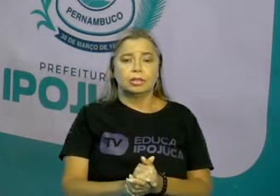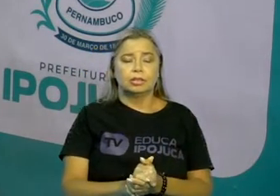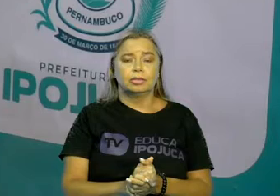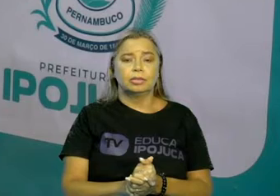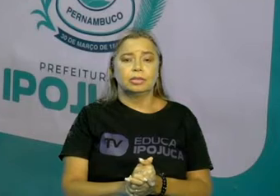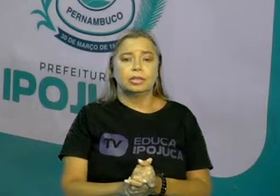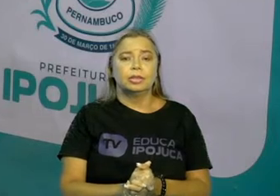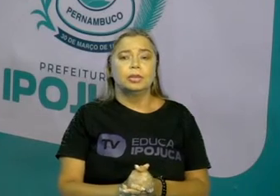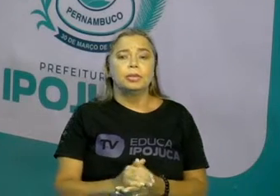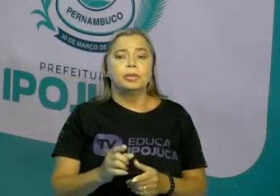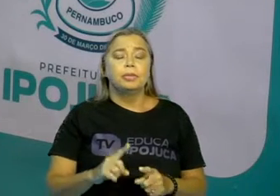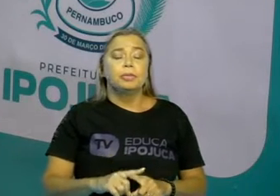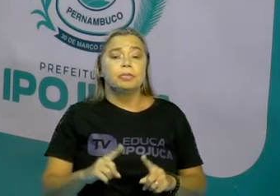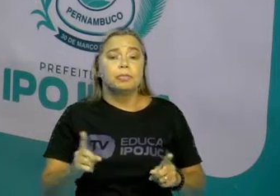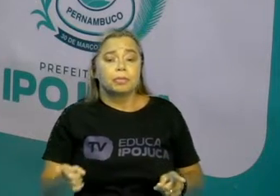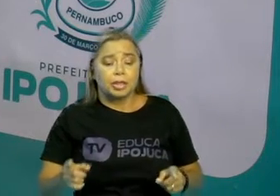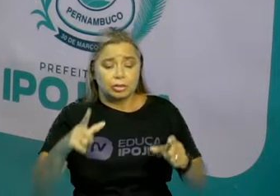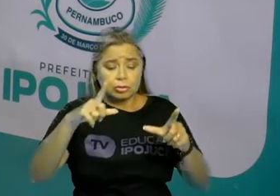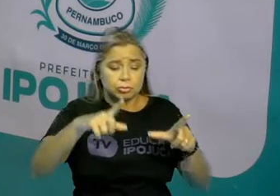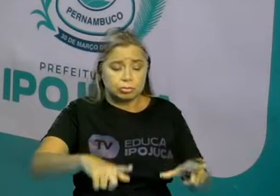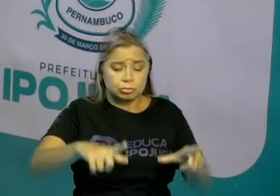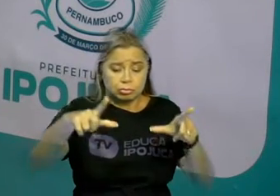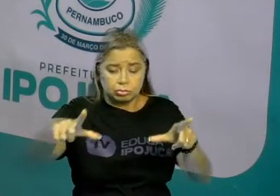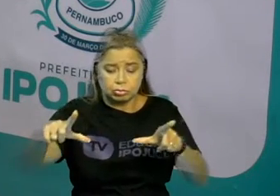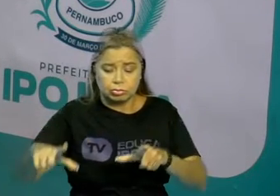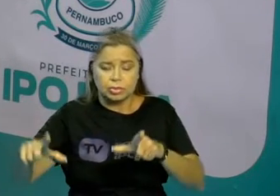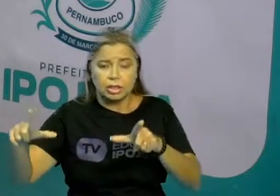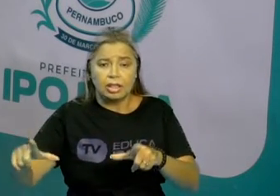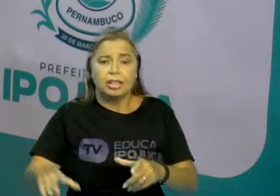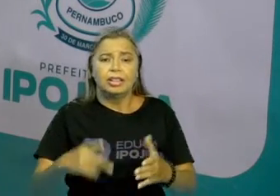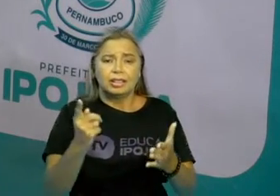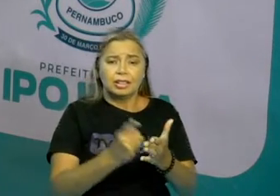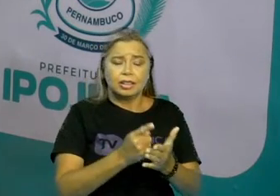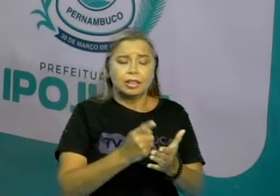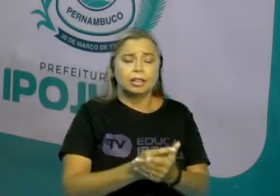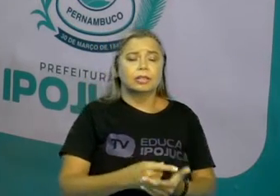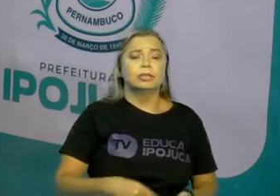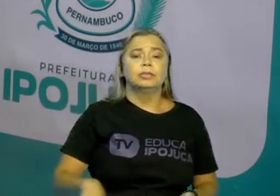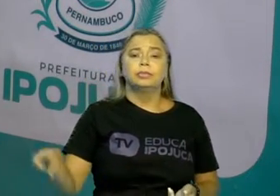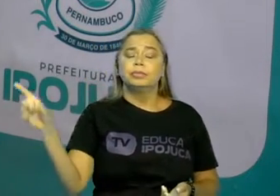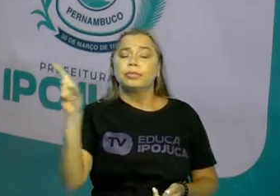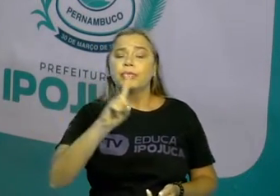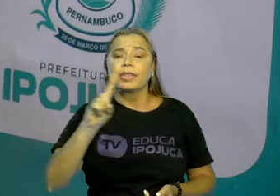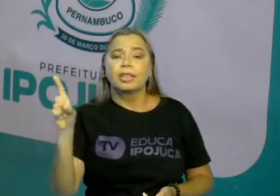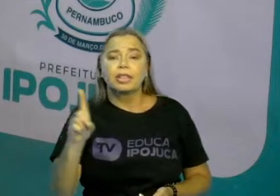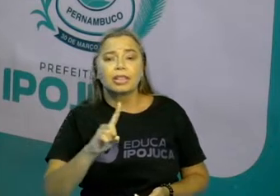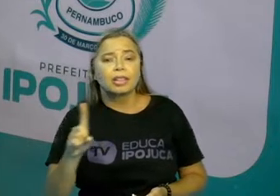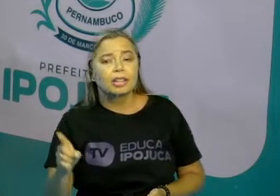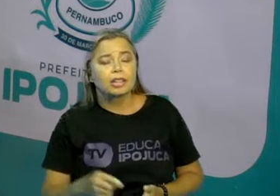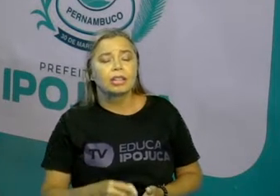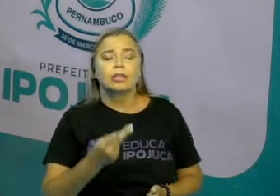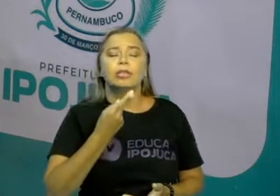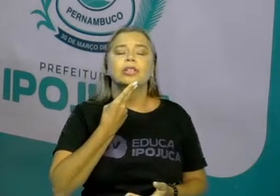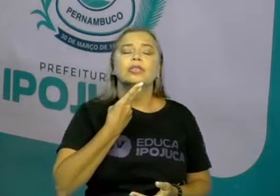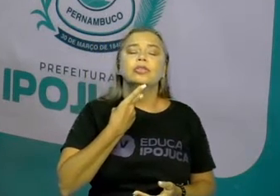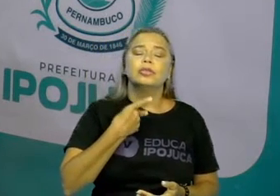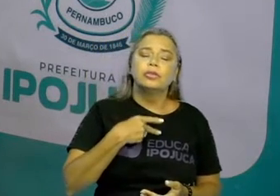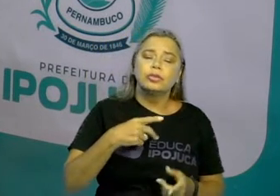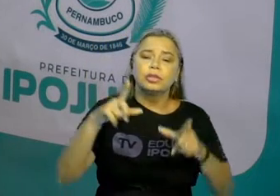errada, porque é regional, é da região. A gente considera como um vice de linguagem da região.